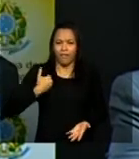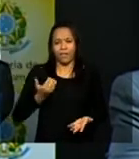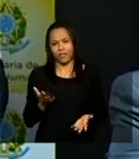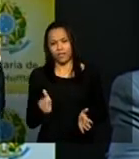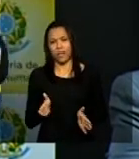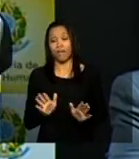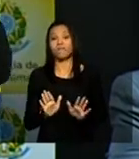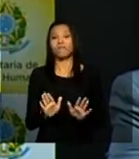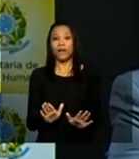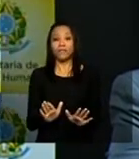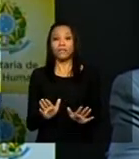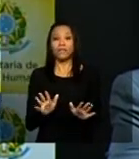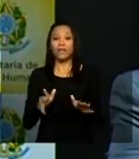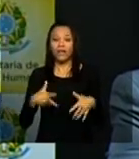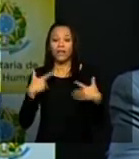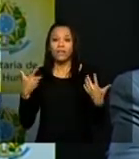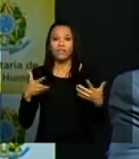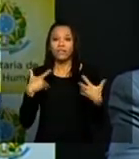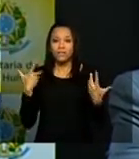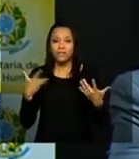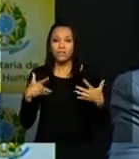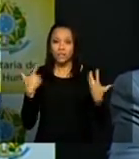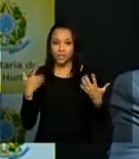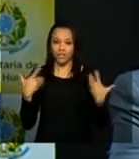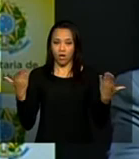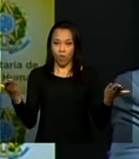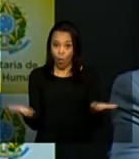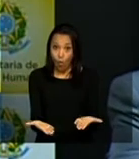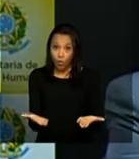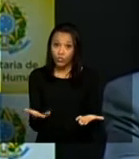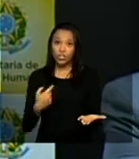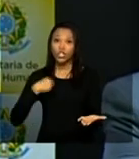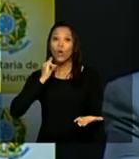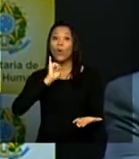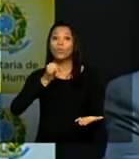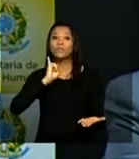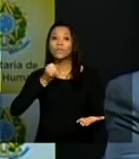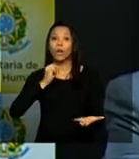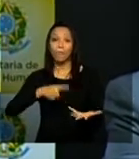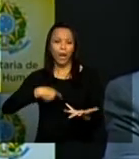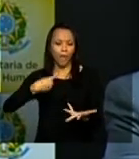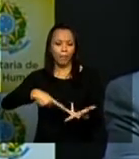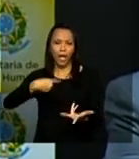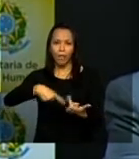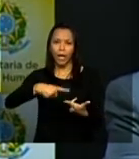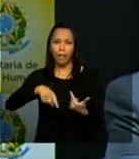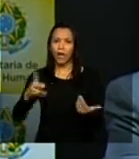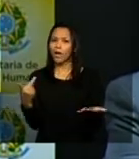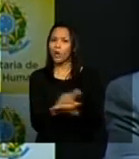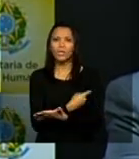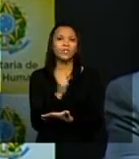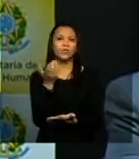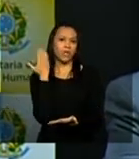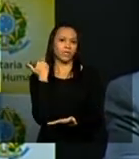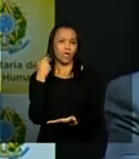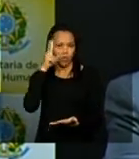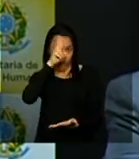mas a alegria de poder hoje contar essa história nos dá a força